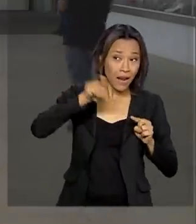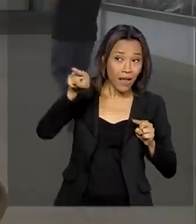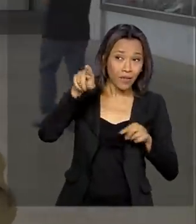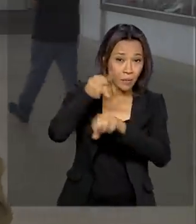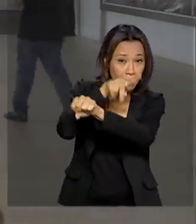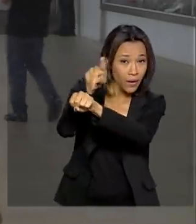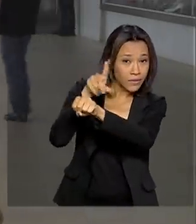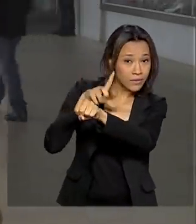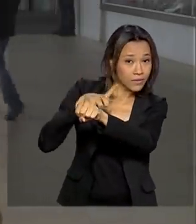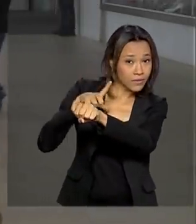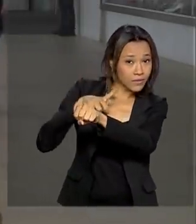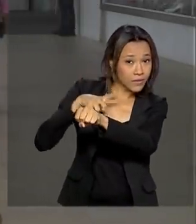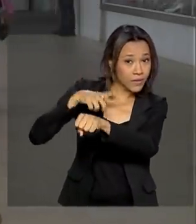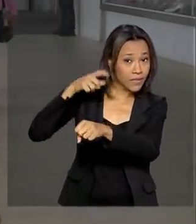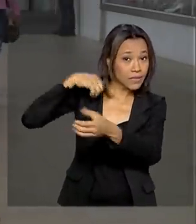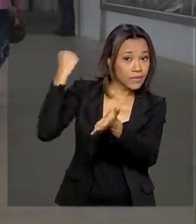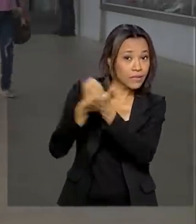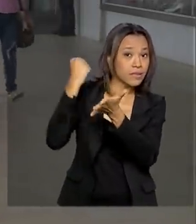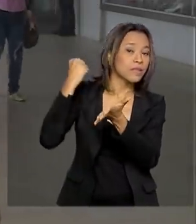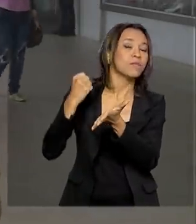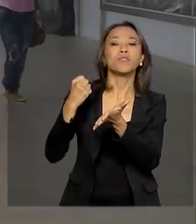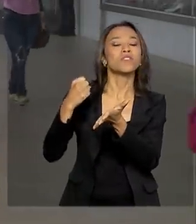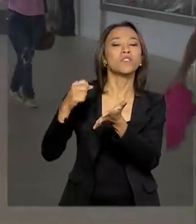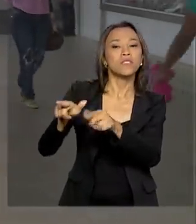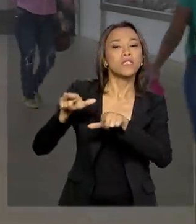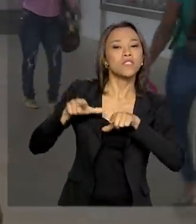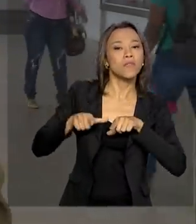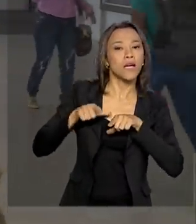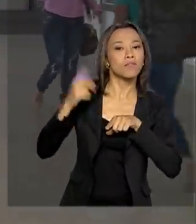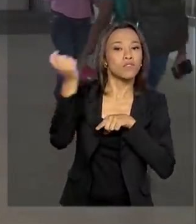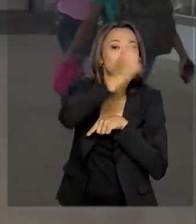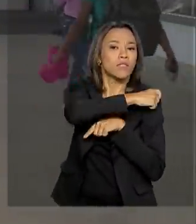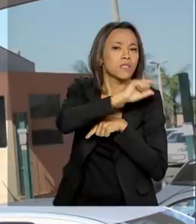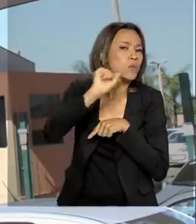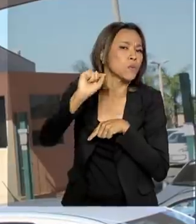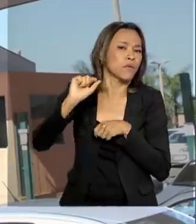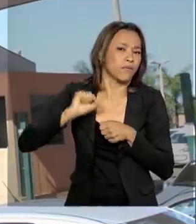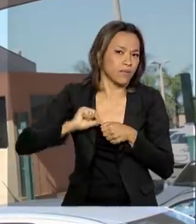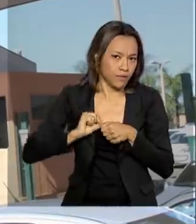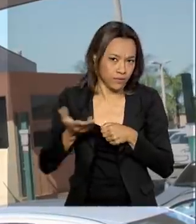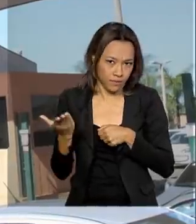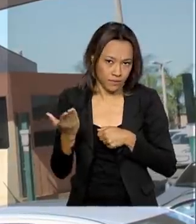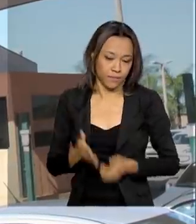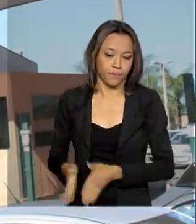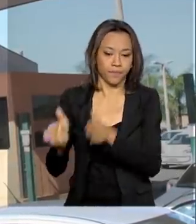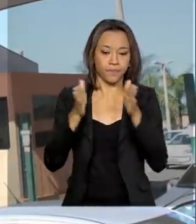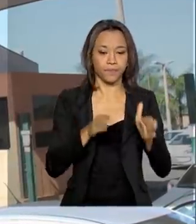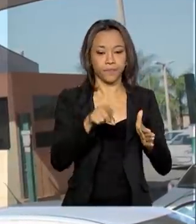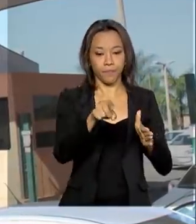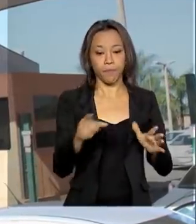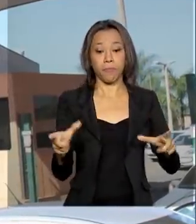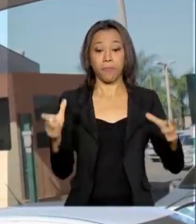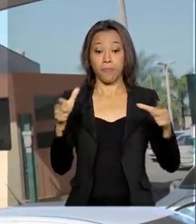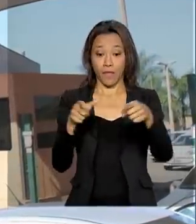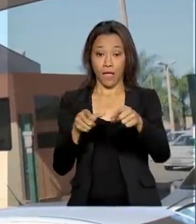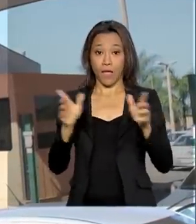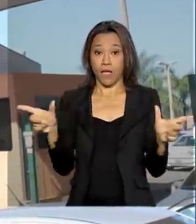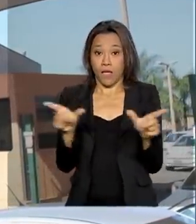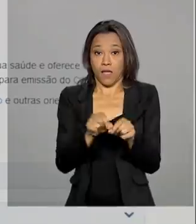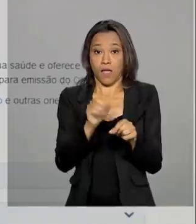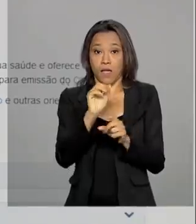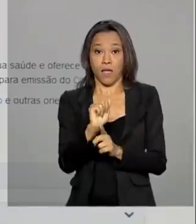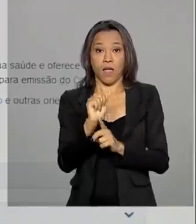exige o certificado internacional de vacinação e o que se deve fazer. A Agência Nacional de Vigilância Sanitária,